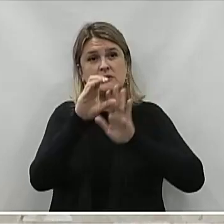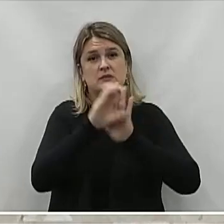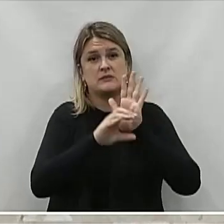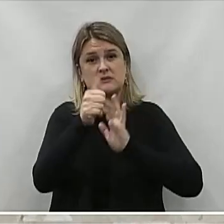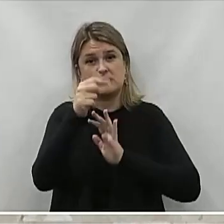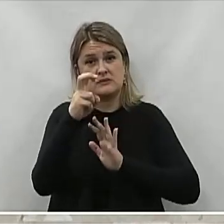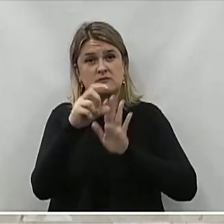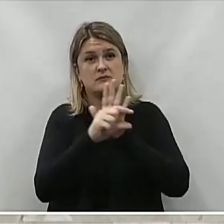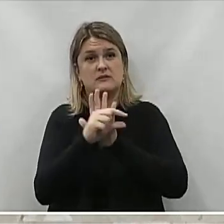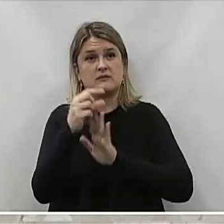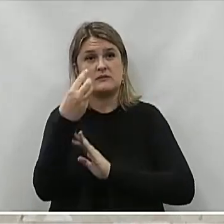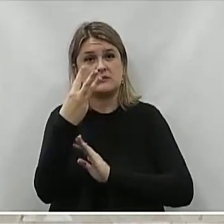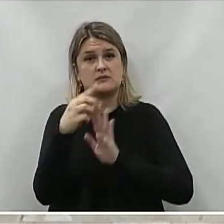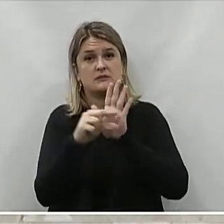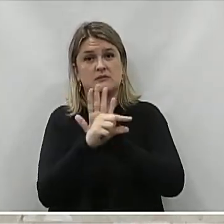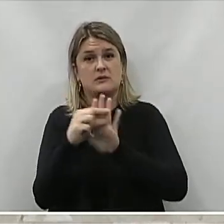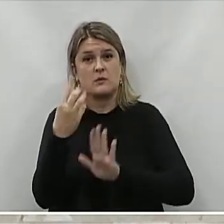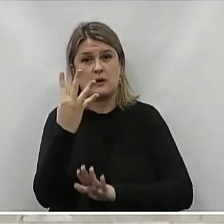3 e 4